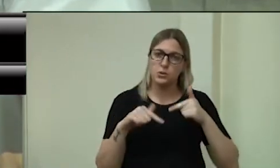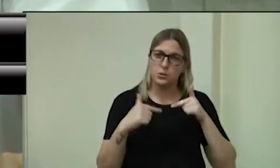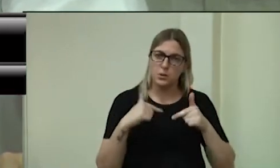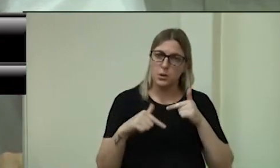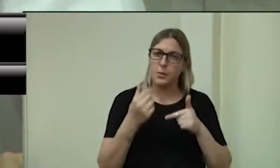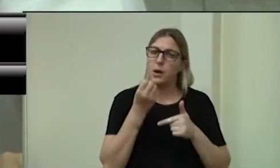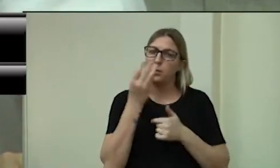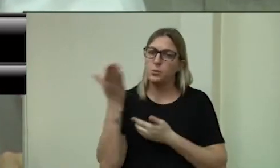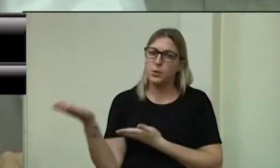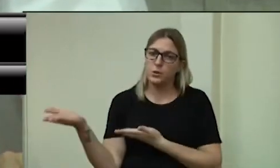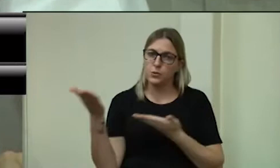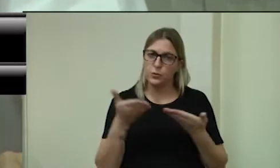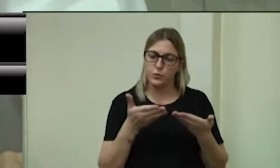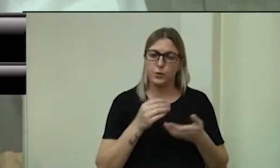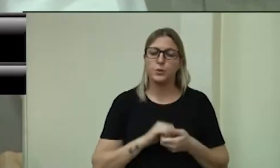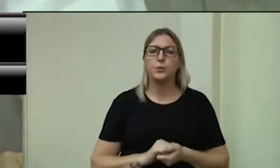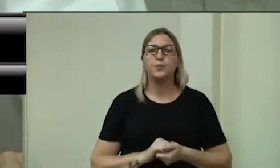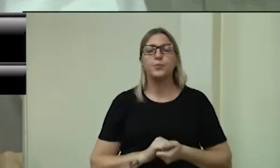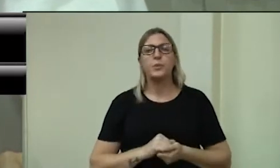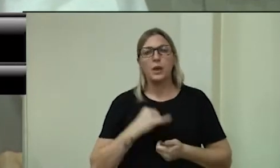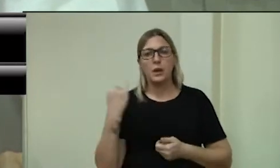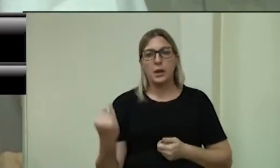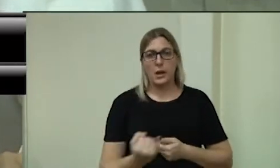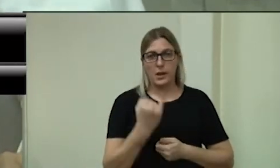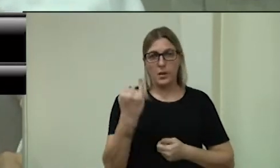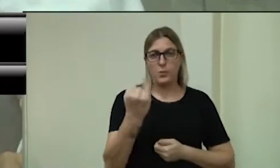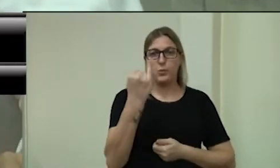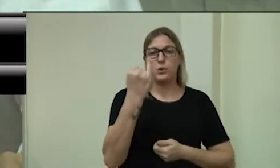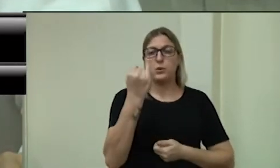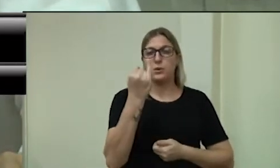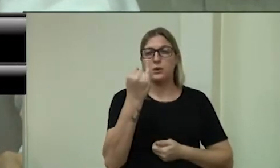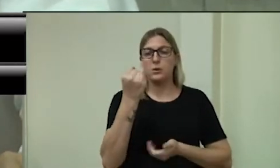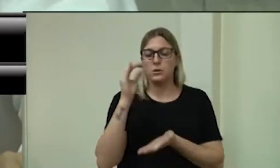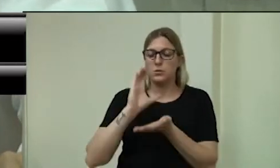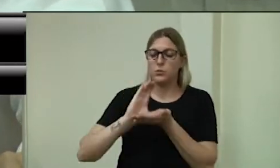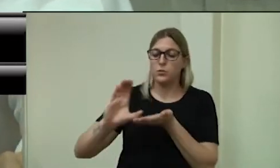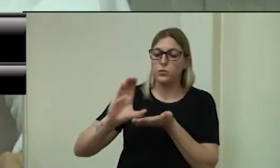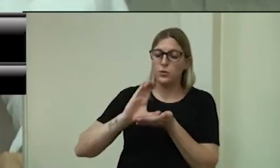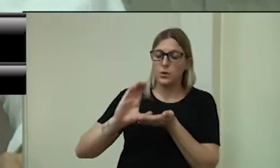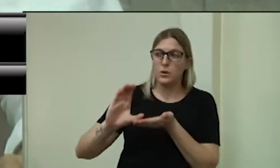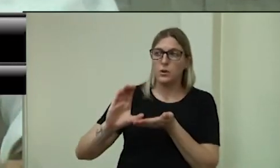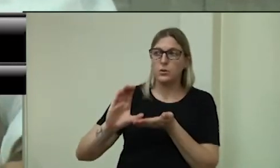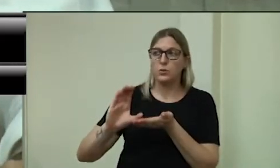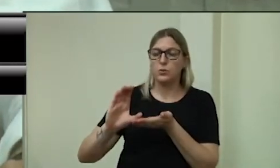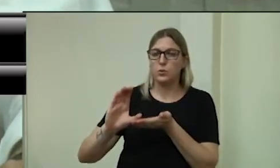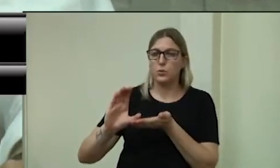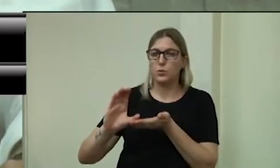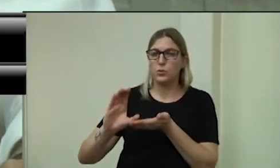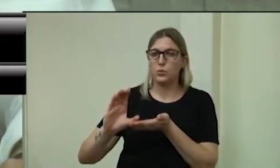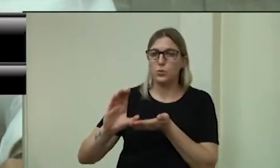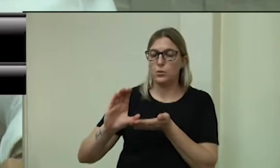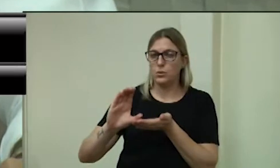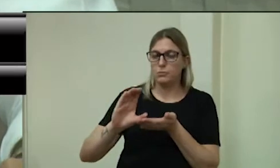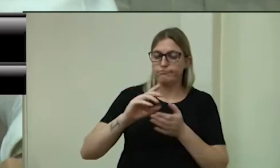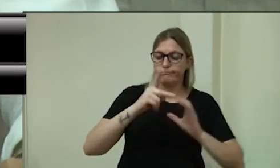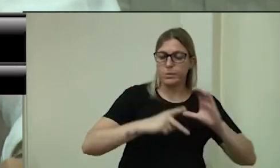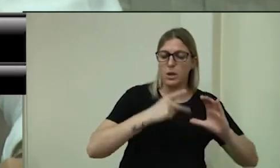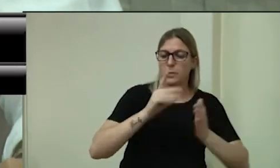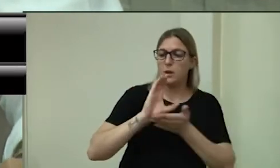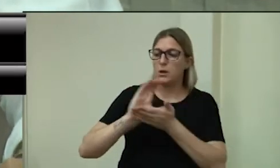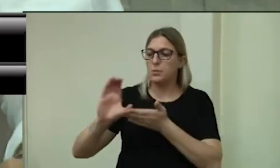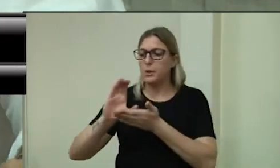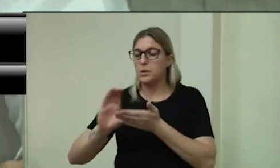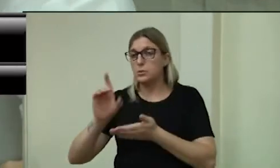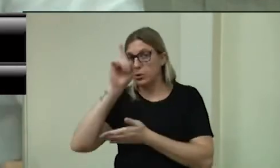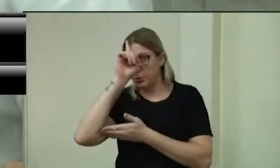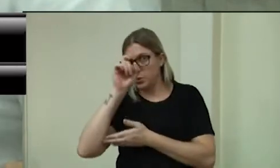tanto quanto importante o valor que a gente repassou da Câmara de Vereadores para o Santa Terezinha, é esse valor que a